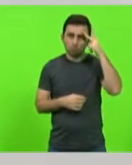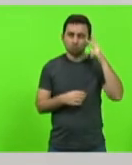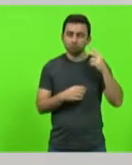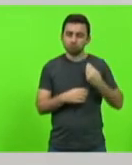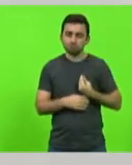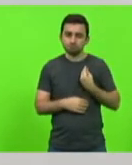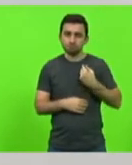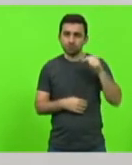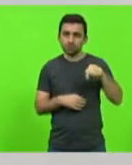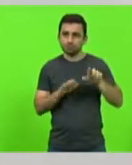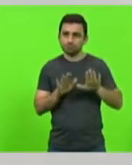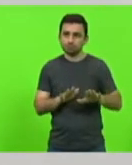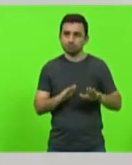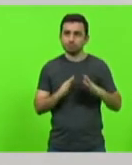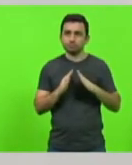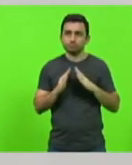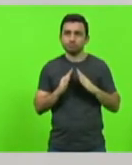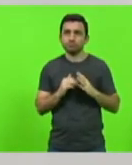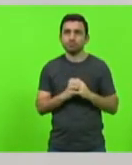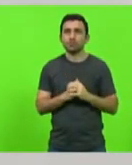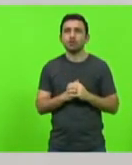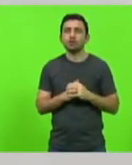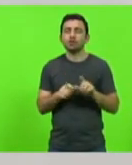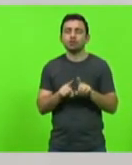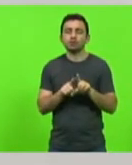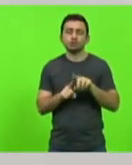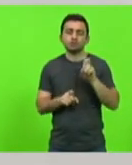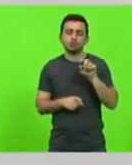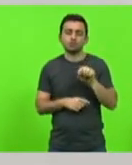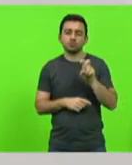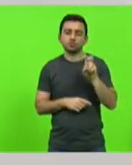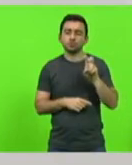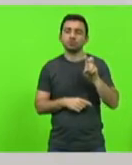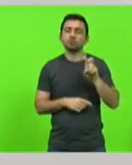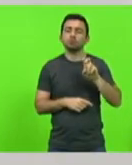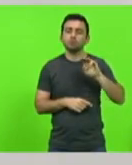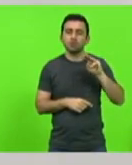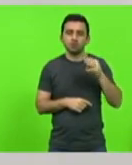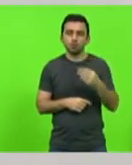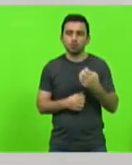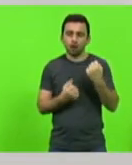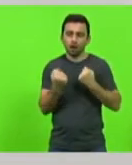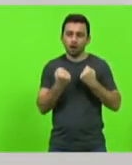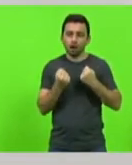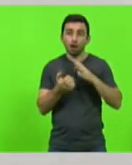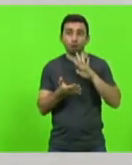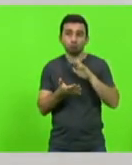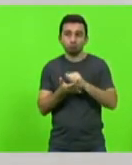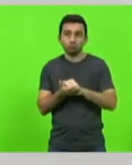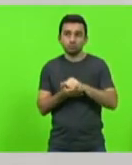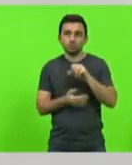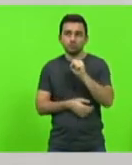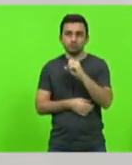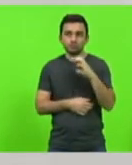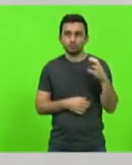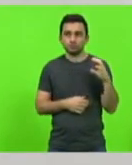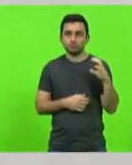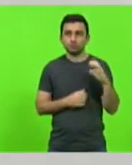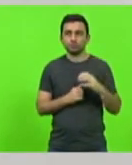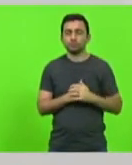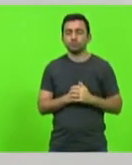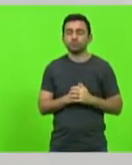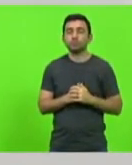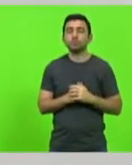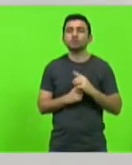E nós temos 5,5 milhões de veículos cadastrados em Santa Catarina. Nós